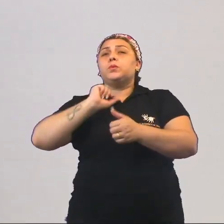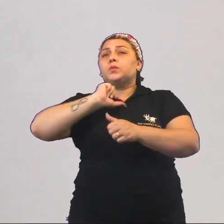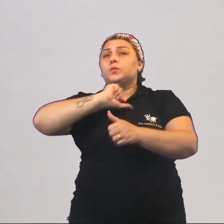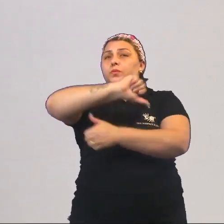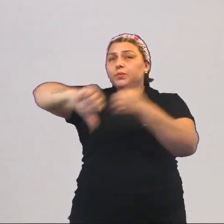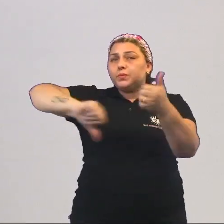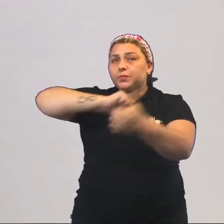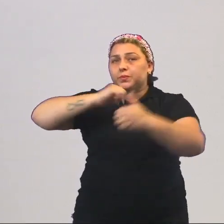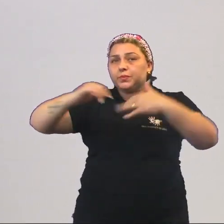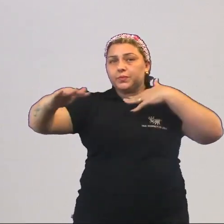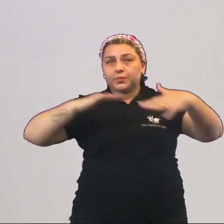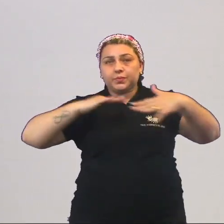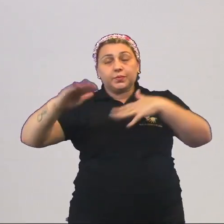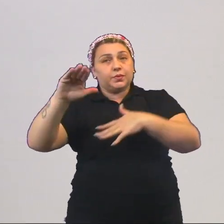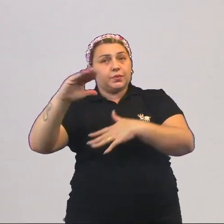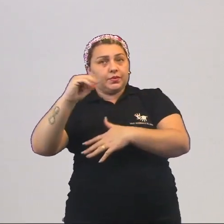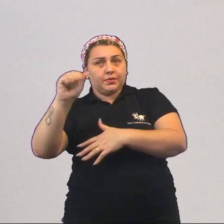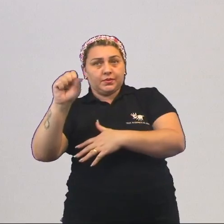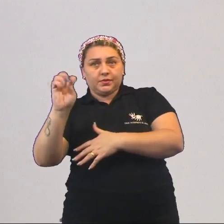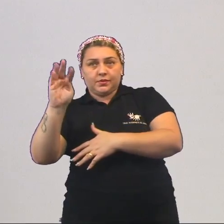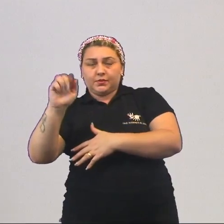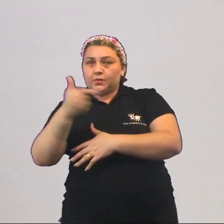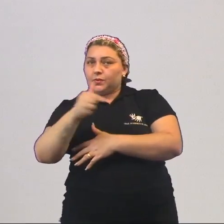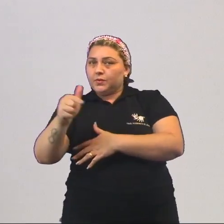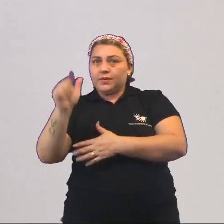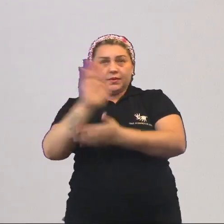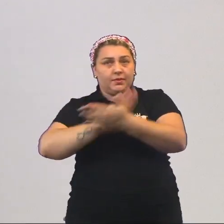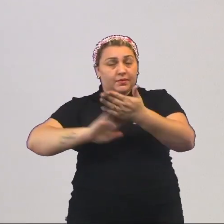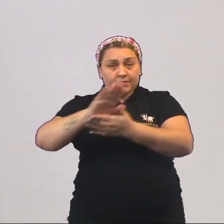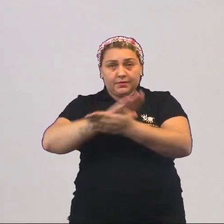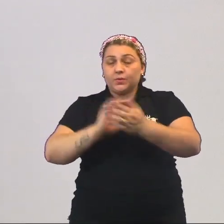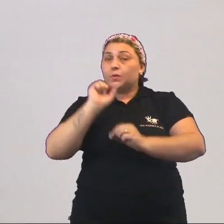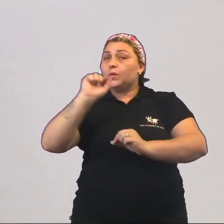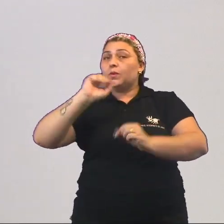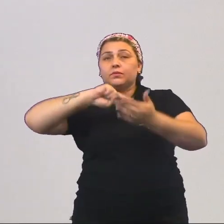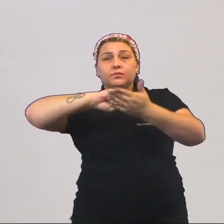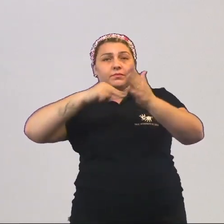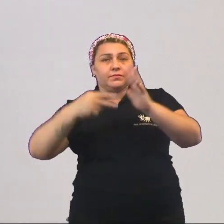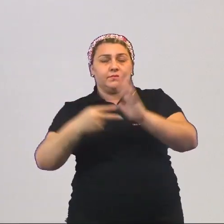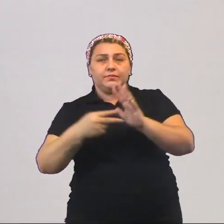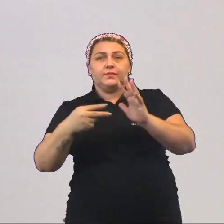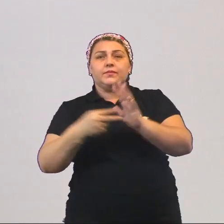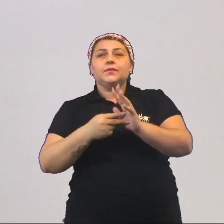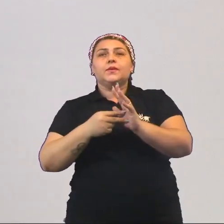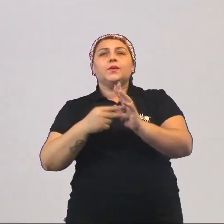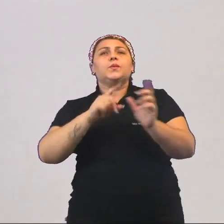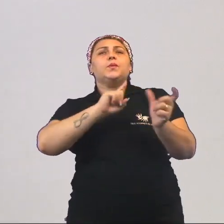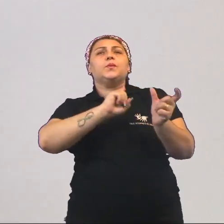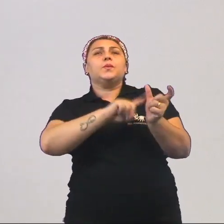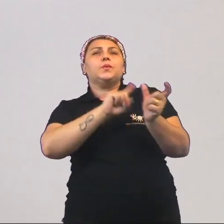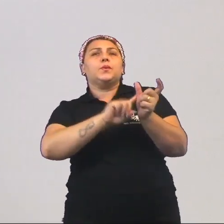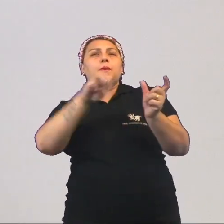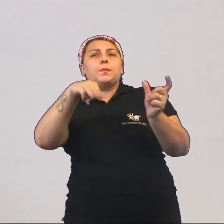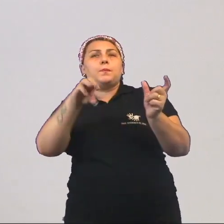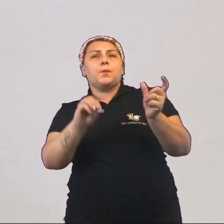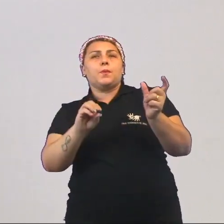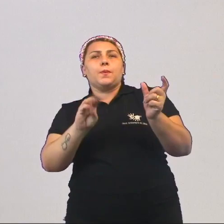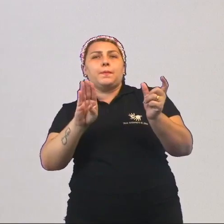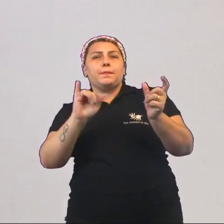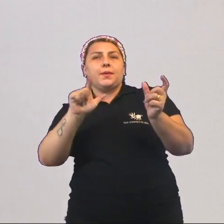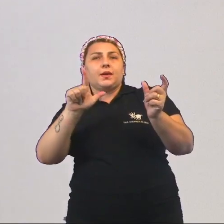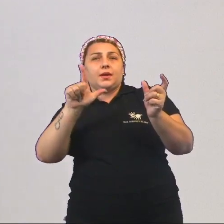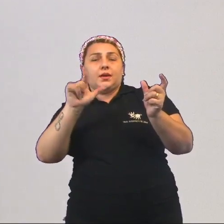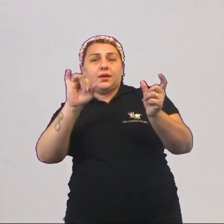baseada em castas, não há mobilidade. O que é que significa esse termo mobilidade?